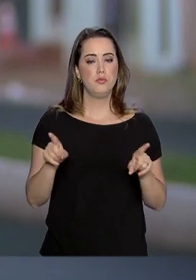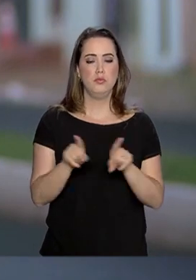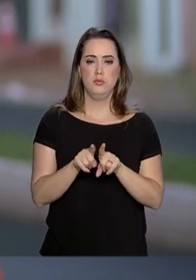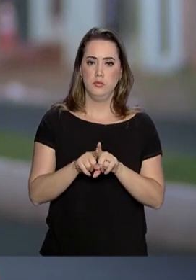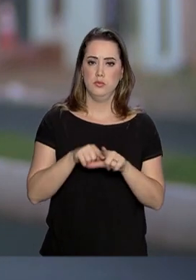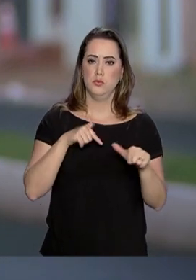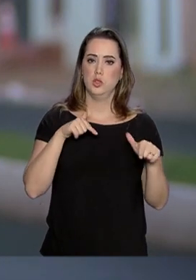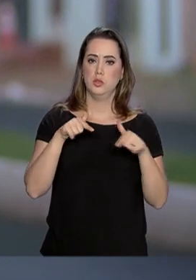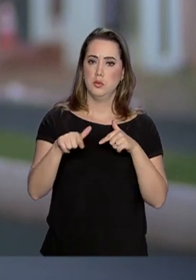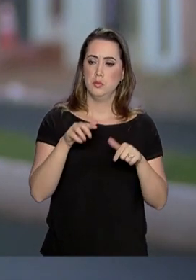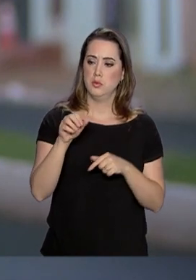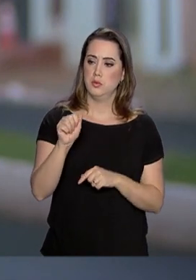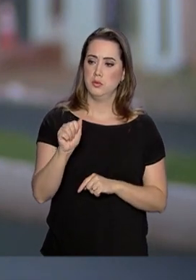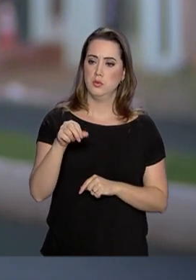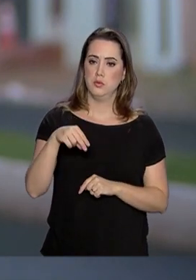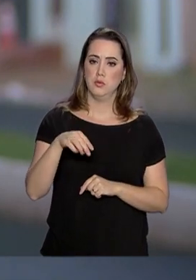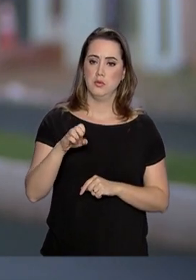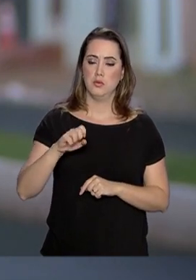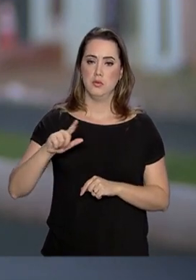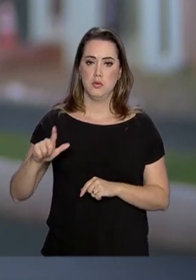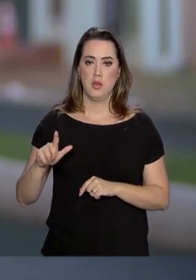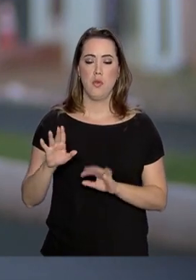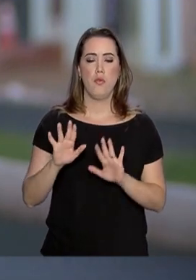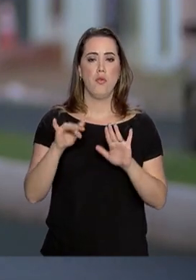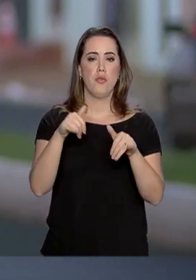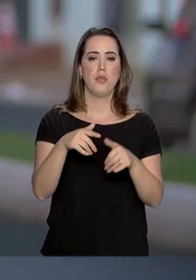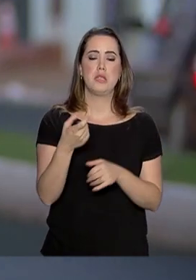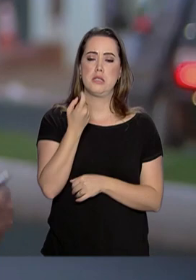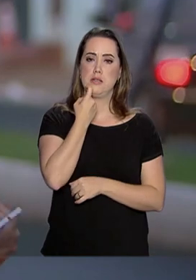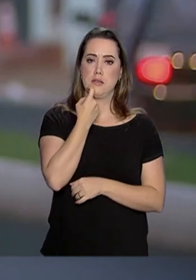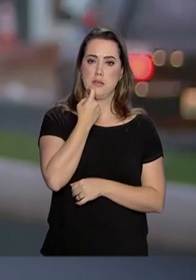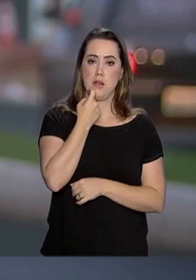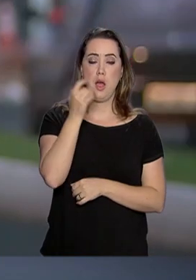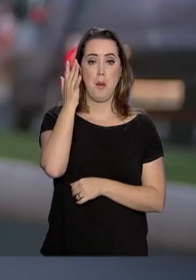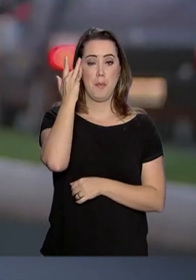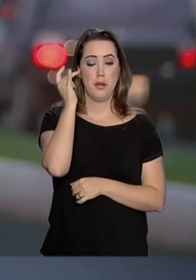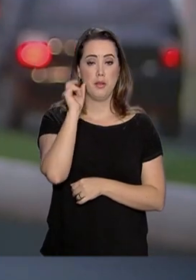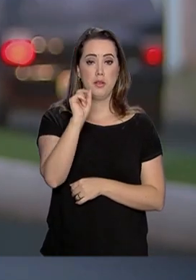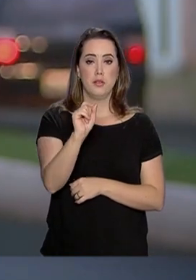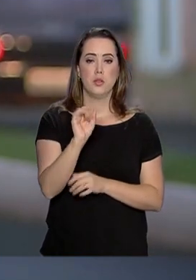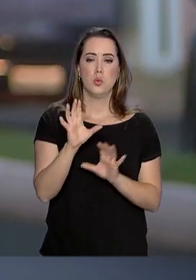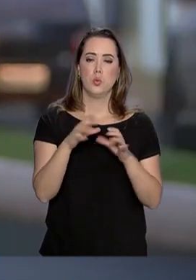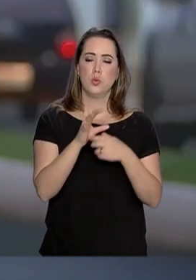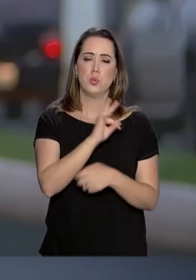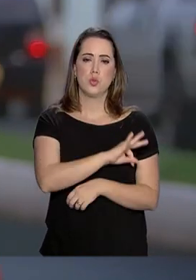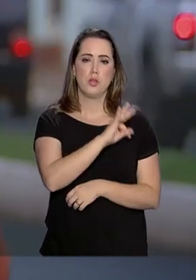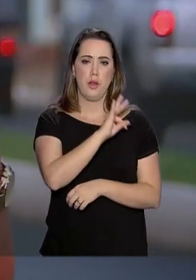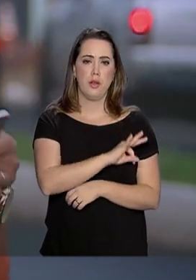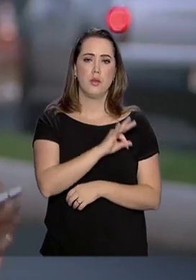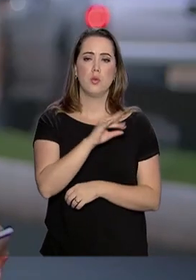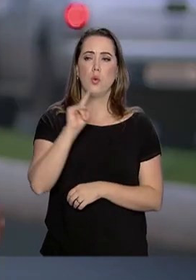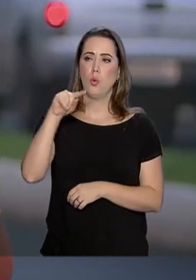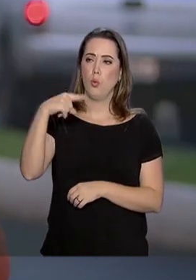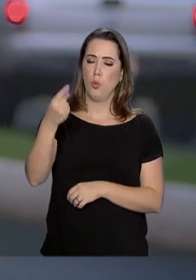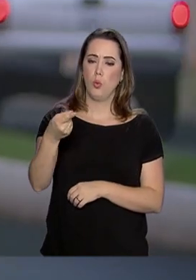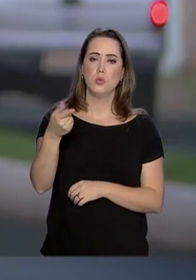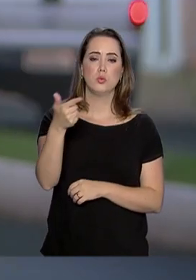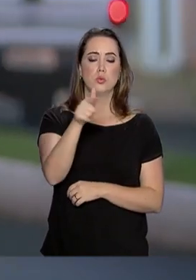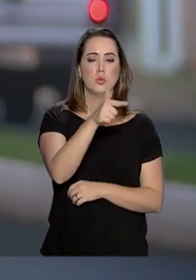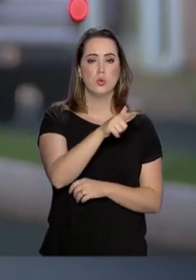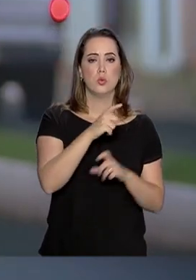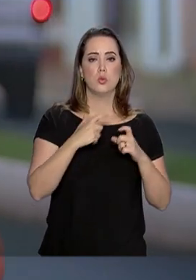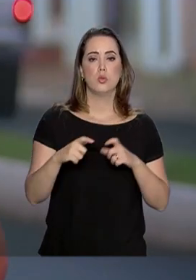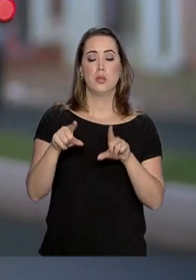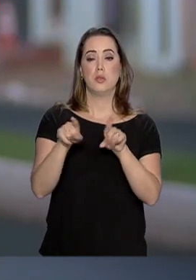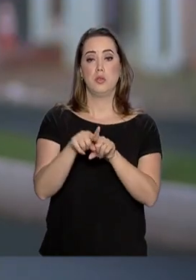da ANEL está previsto para terminar na sexta-feira. Amanhã, os técnicos da ANEL vão para uma outra usina, também